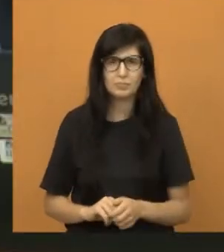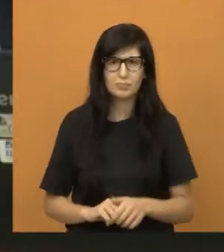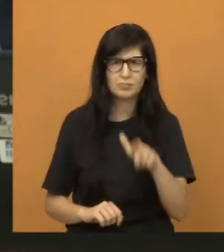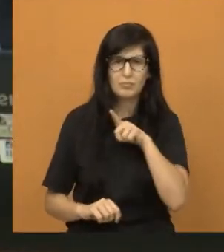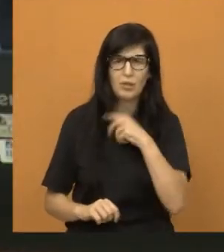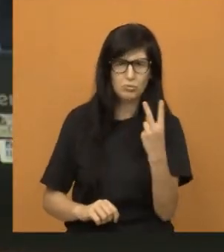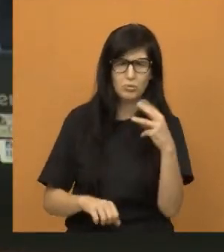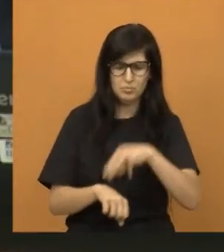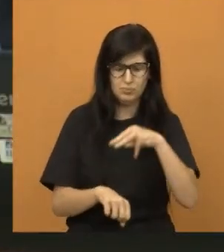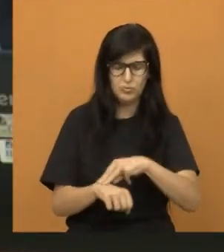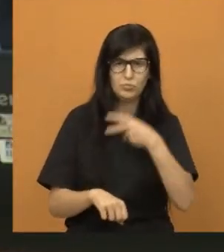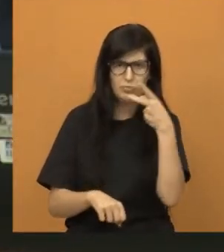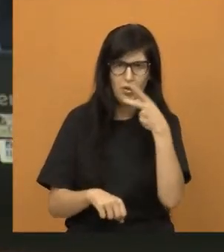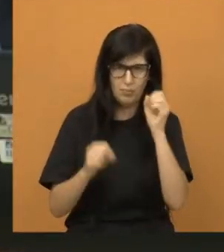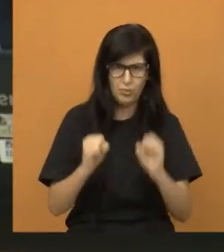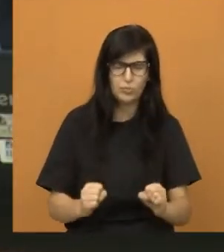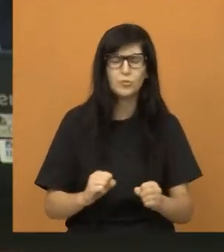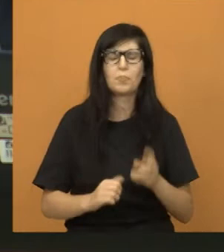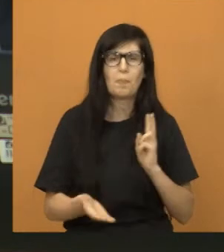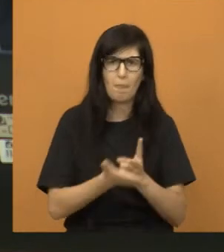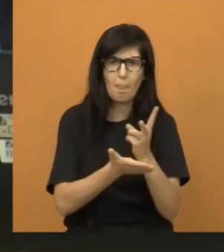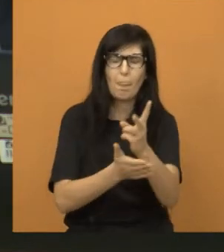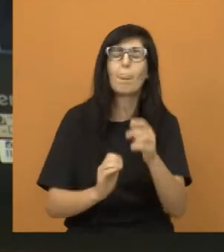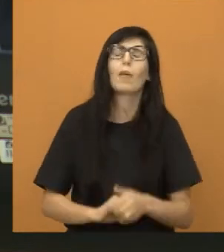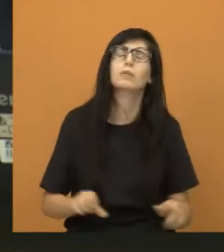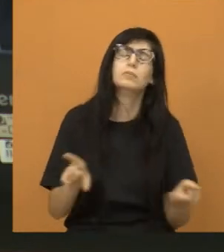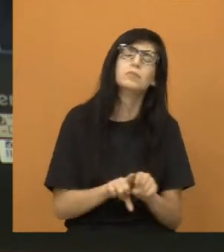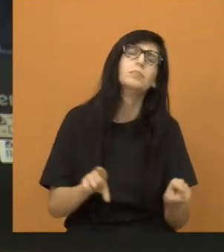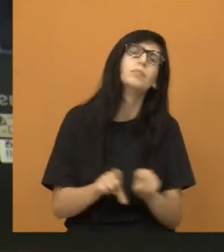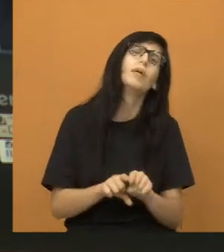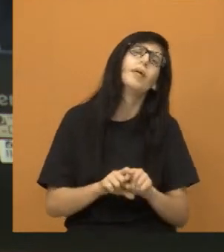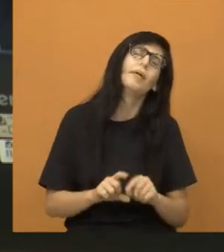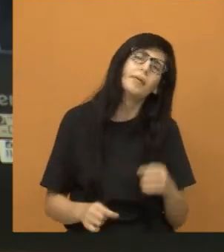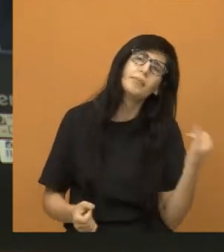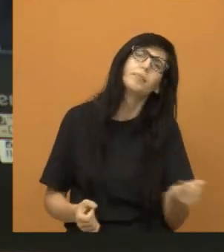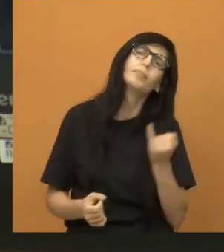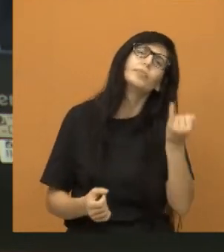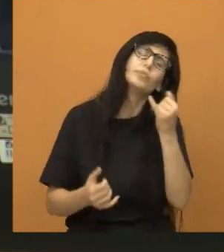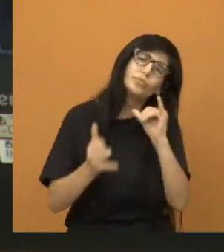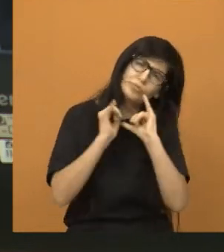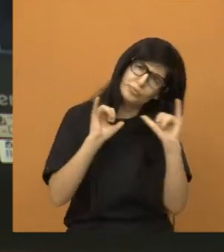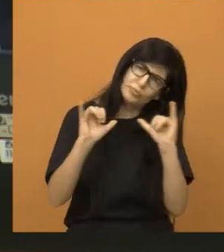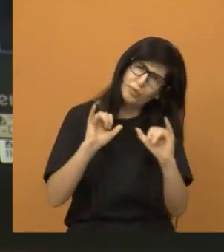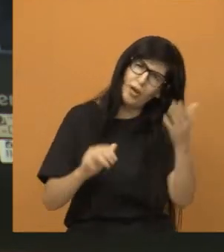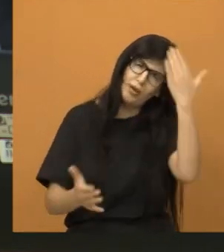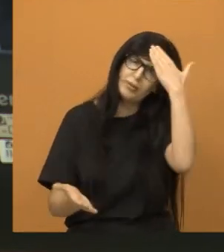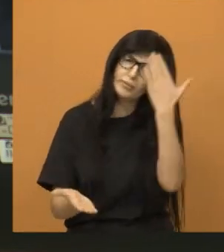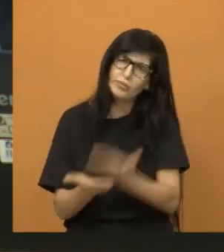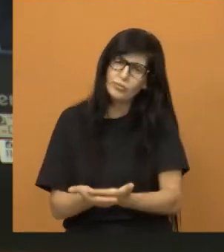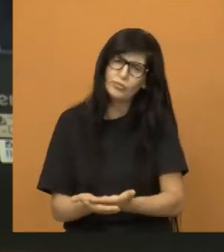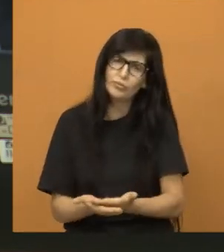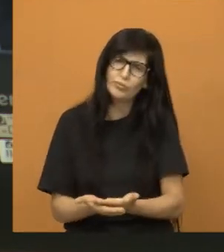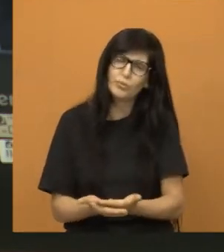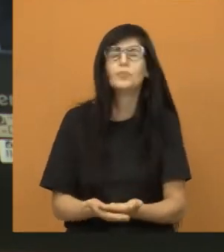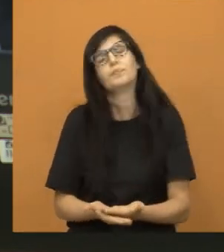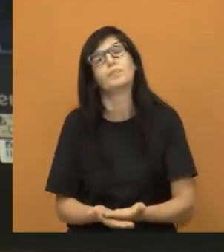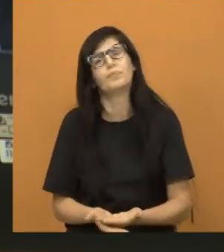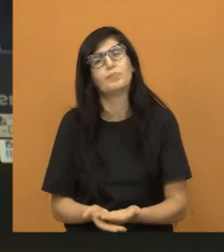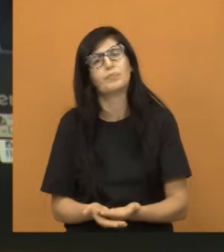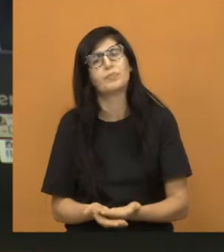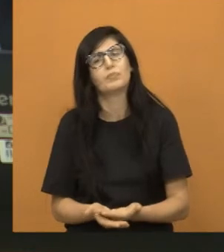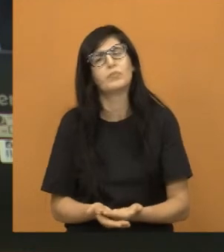fala, eu gostaria de reforçar mais uma vez que eu acredito na